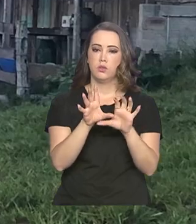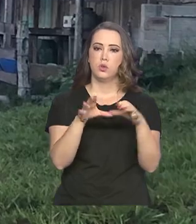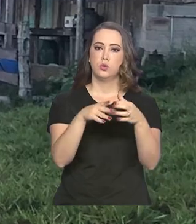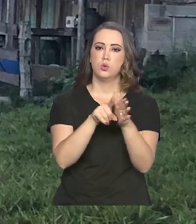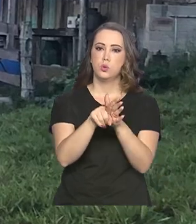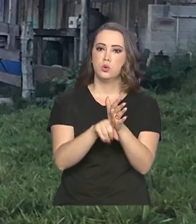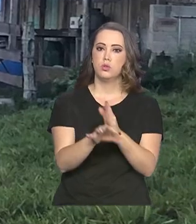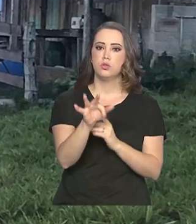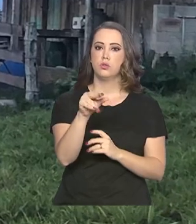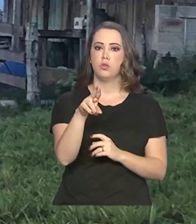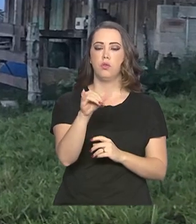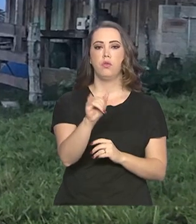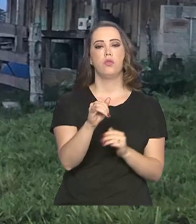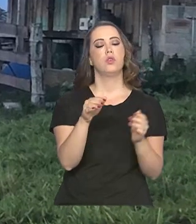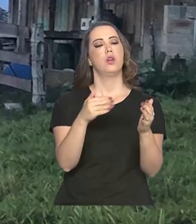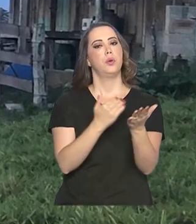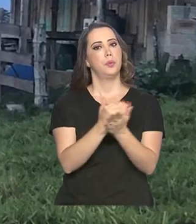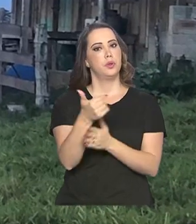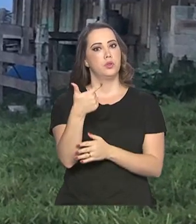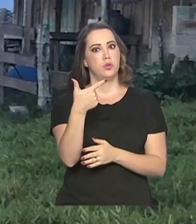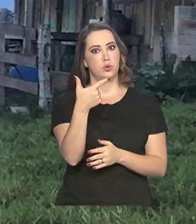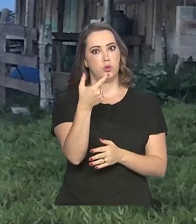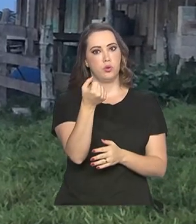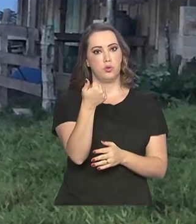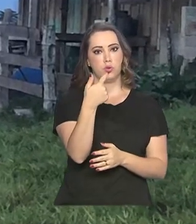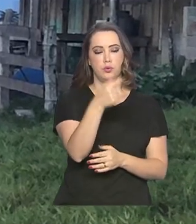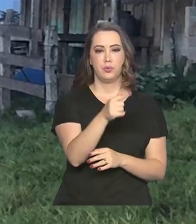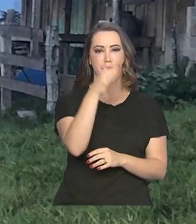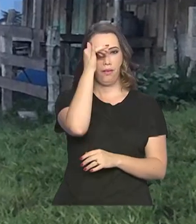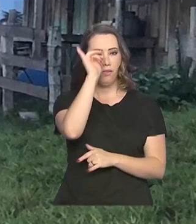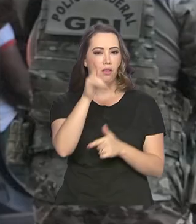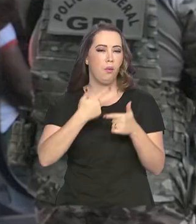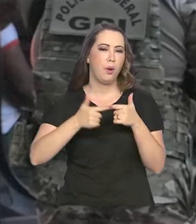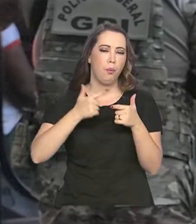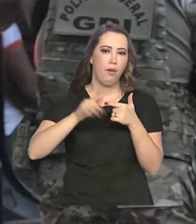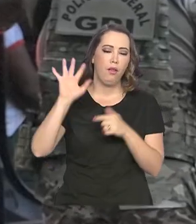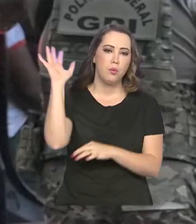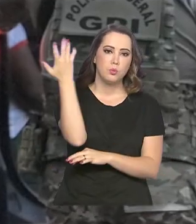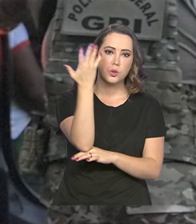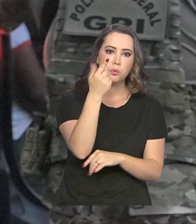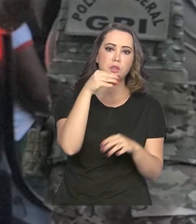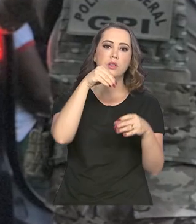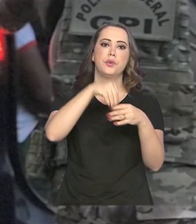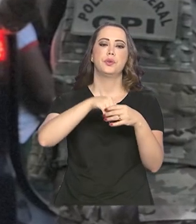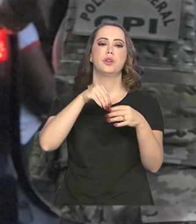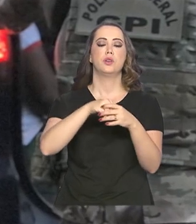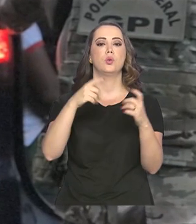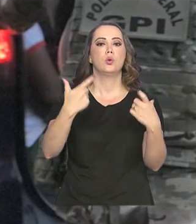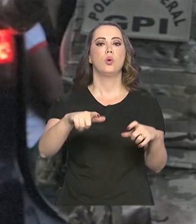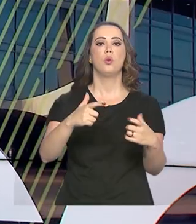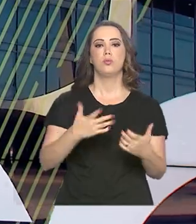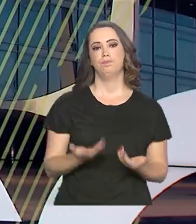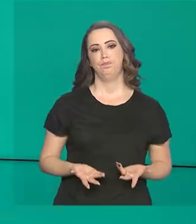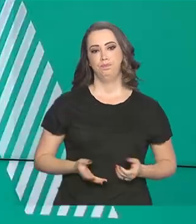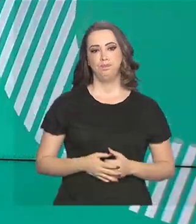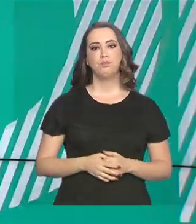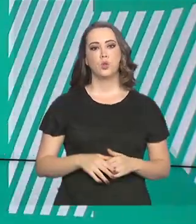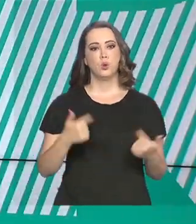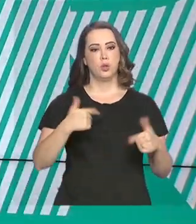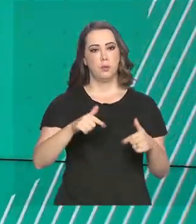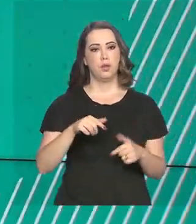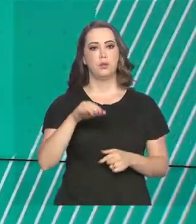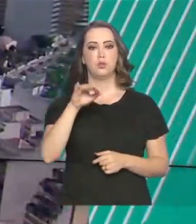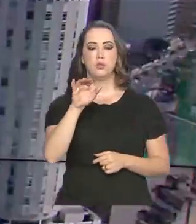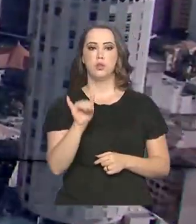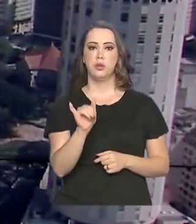começou em 2017 para evitar a prática de crimes ambientais no interior de reservas florestais. A operação